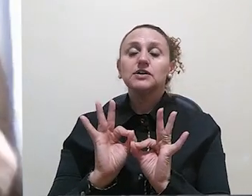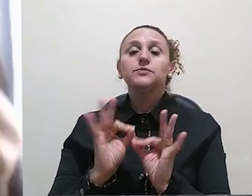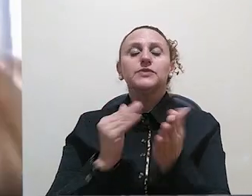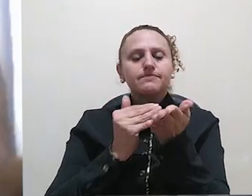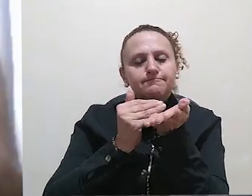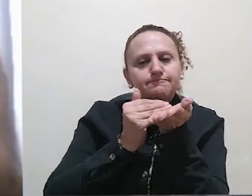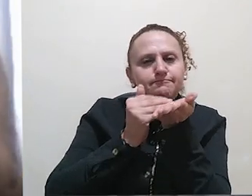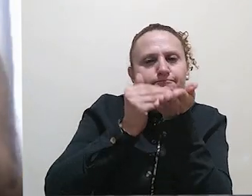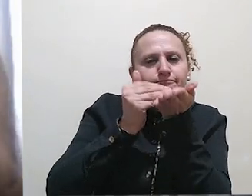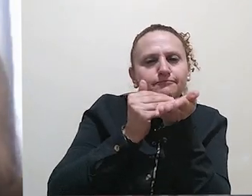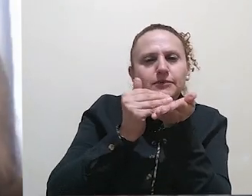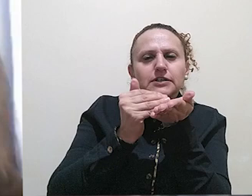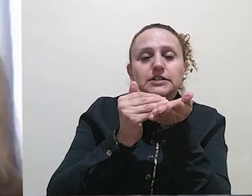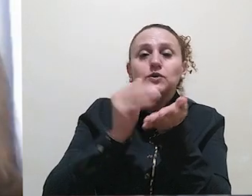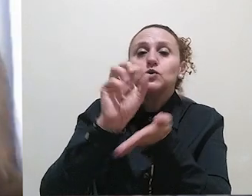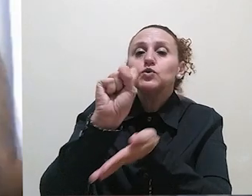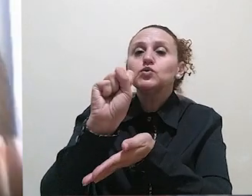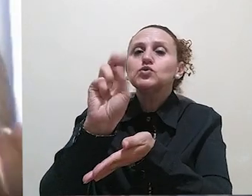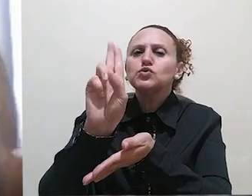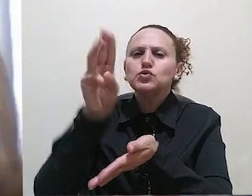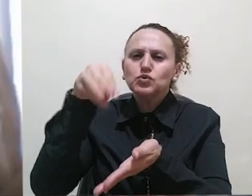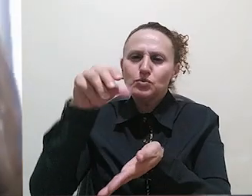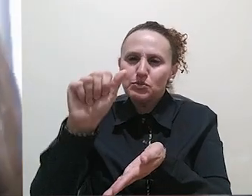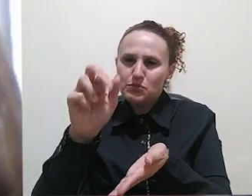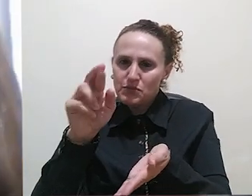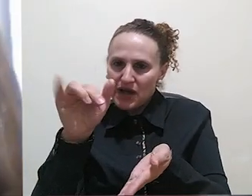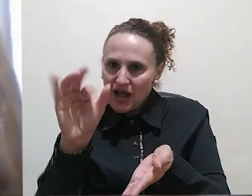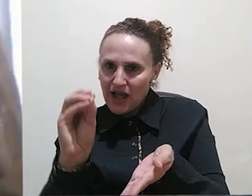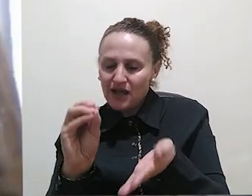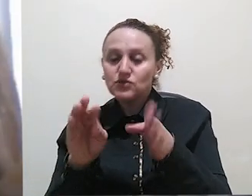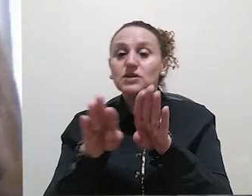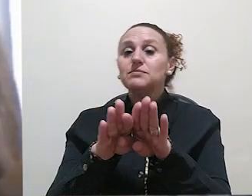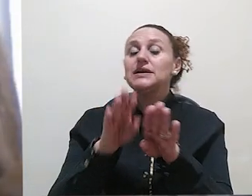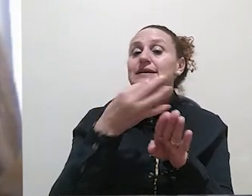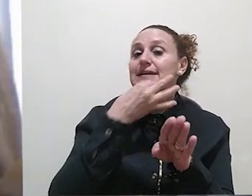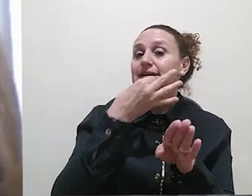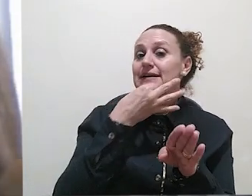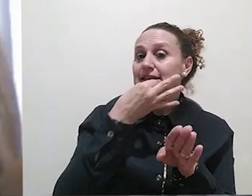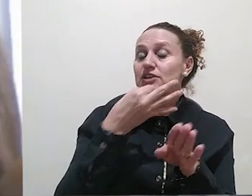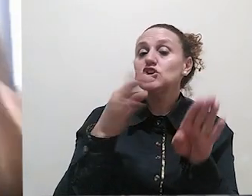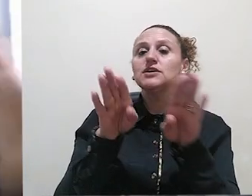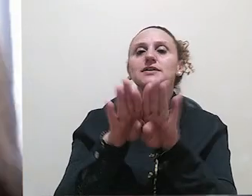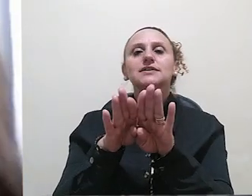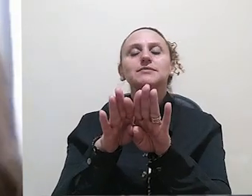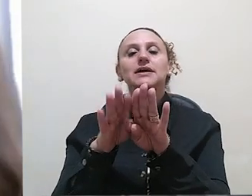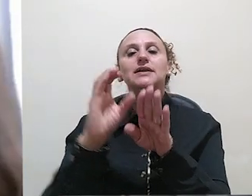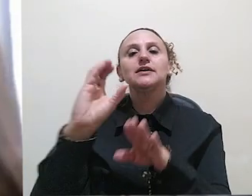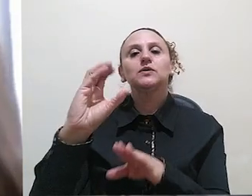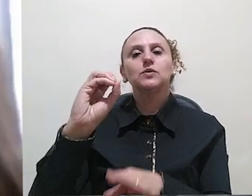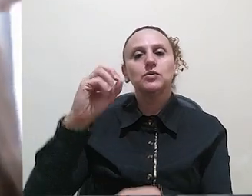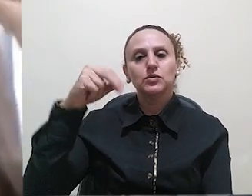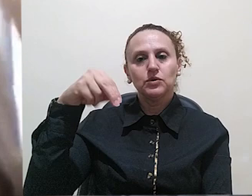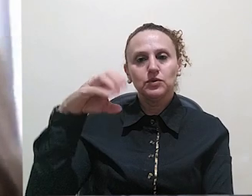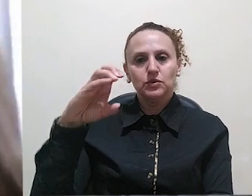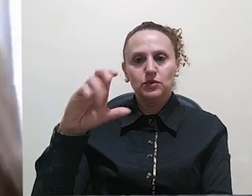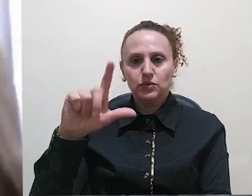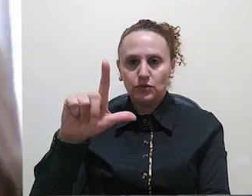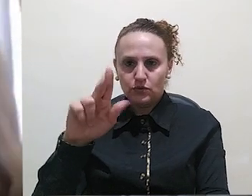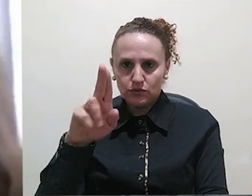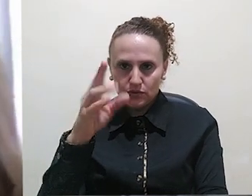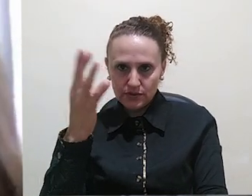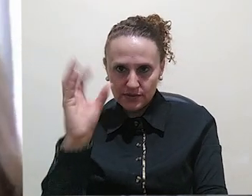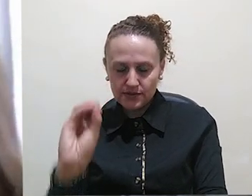introdução, na sumarização, bem como na crítica e na conclusão. É claro que na sumarização, na